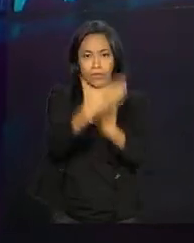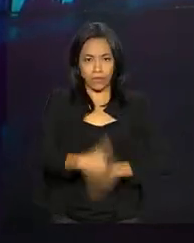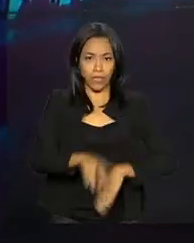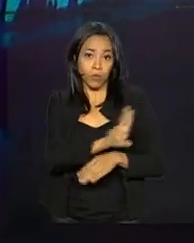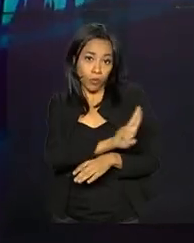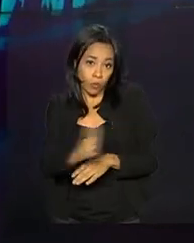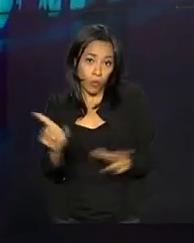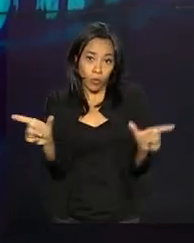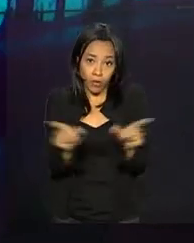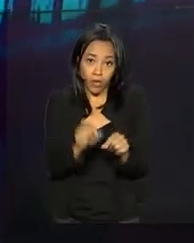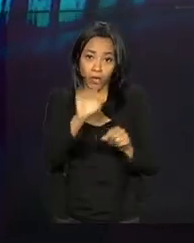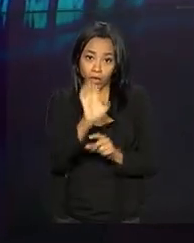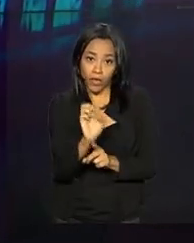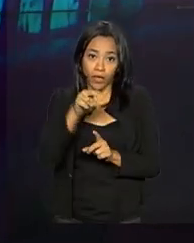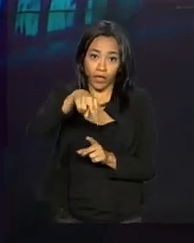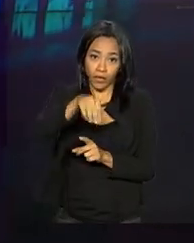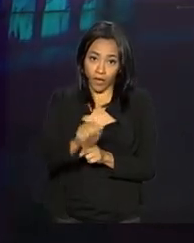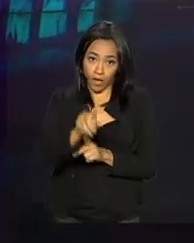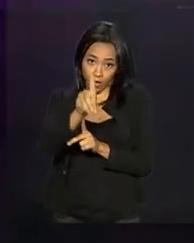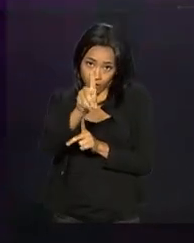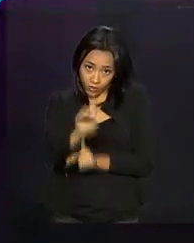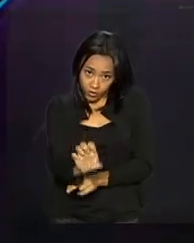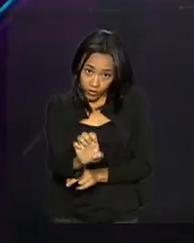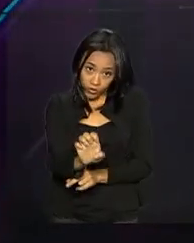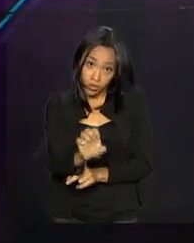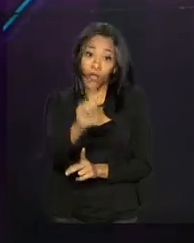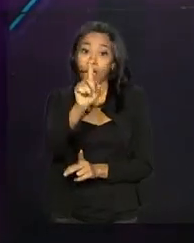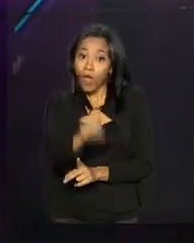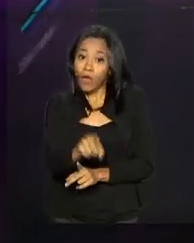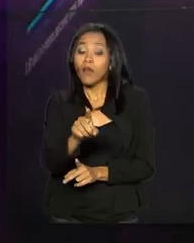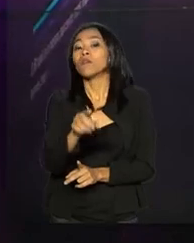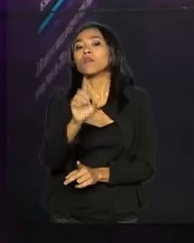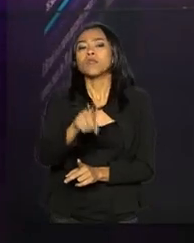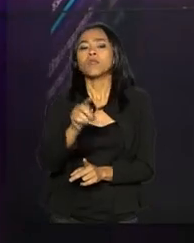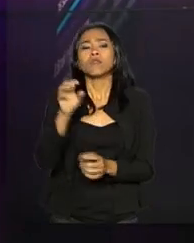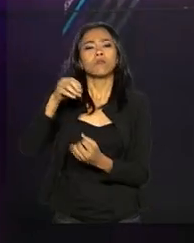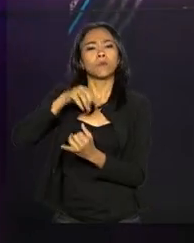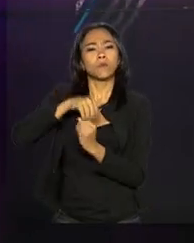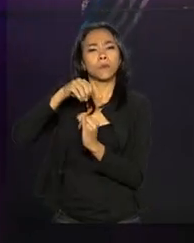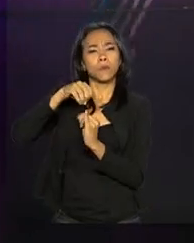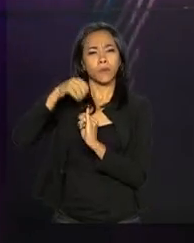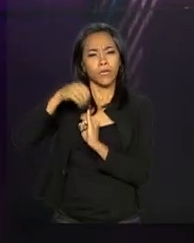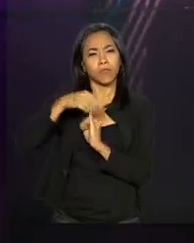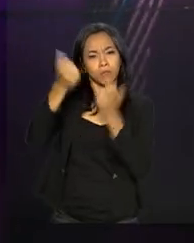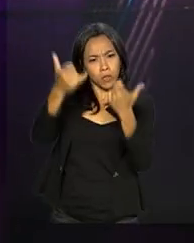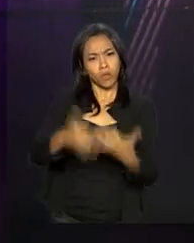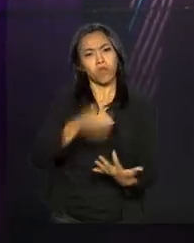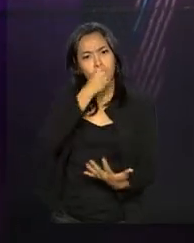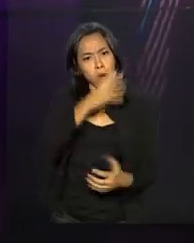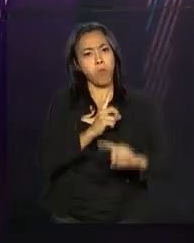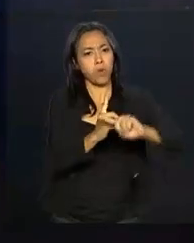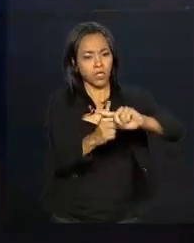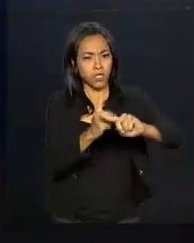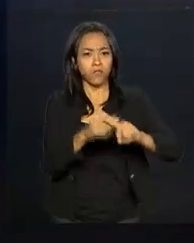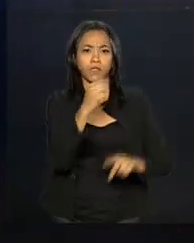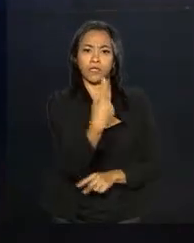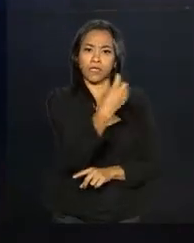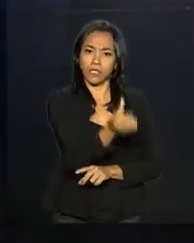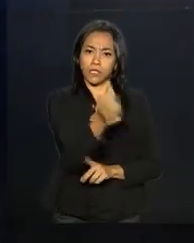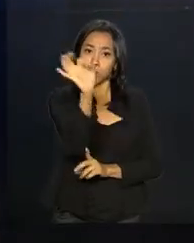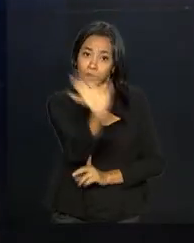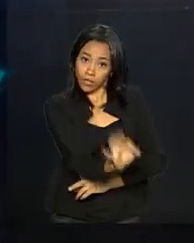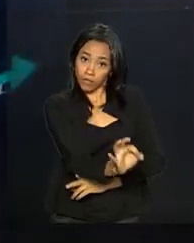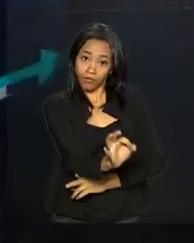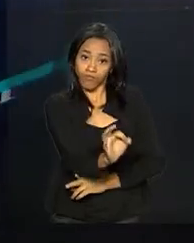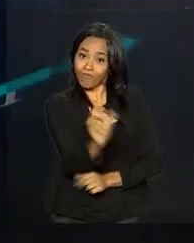Estudantes. De acordo com o Inep, a aplicação do Enad foi considerada positiva. 16% dos alunos deixaram